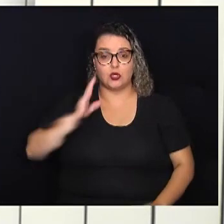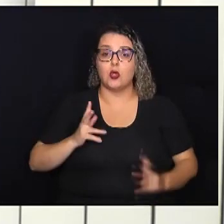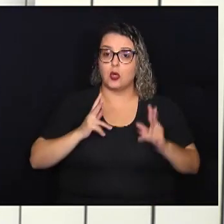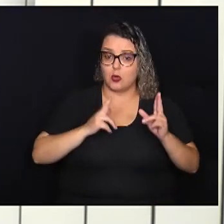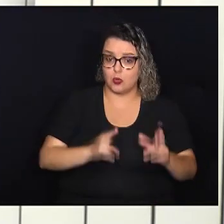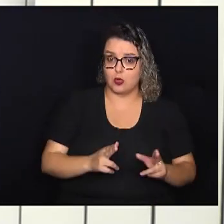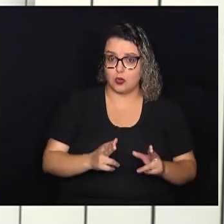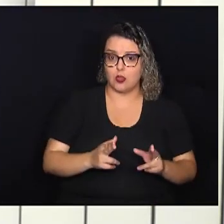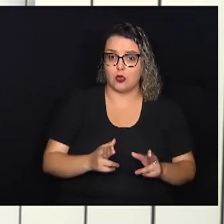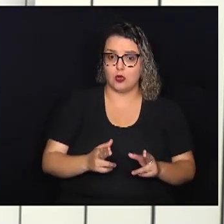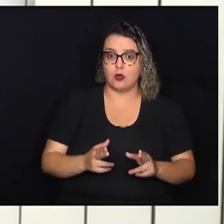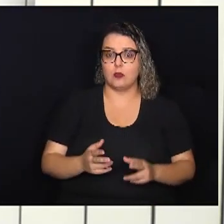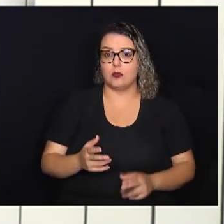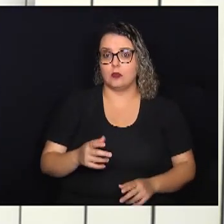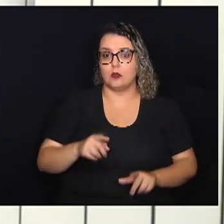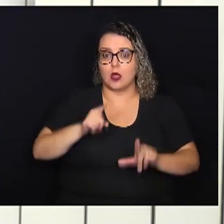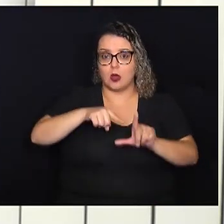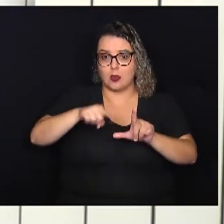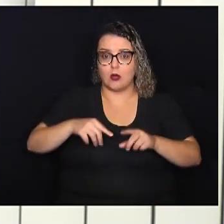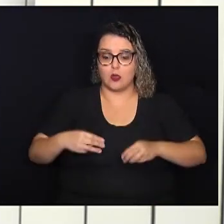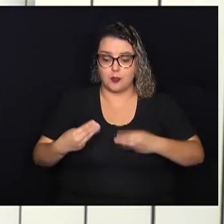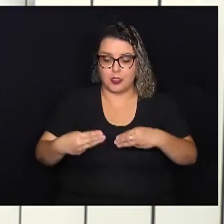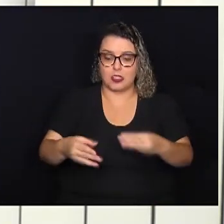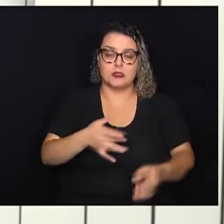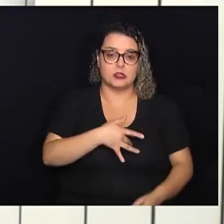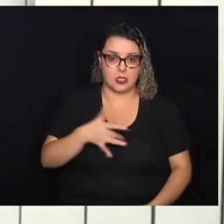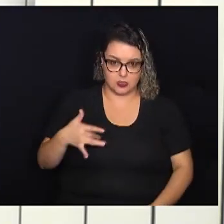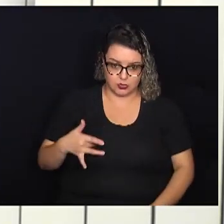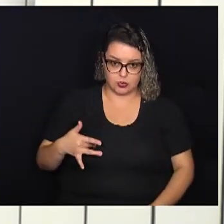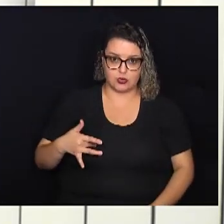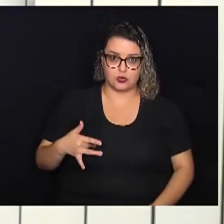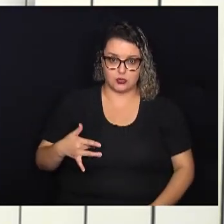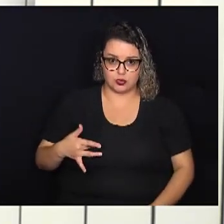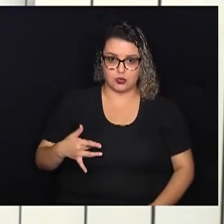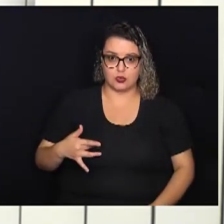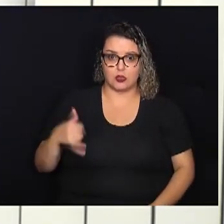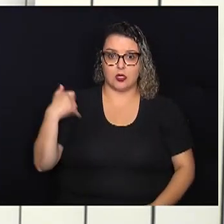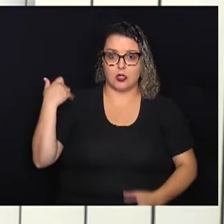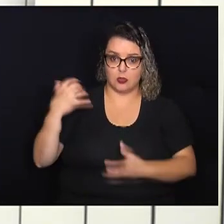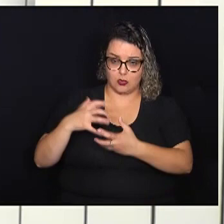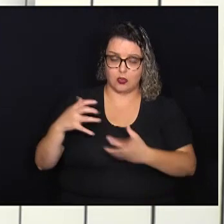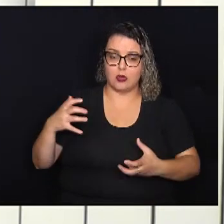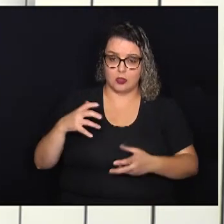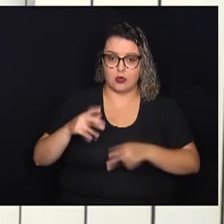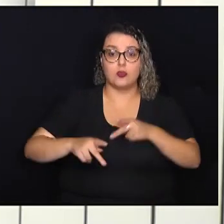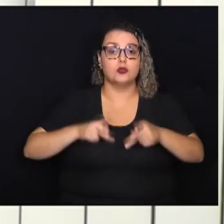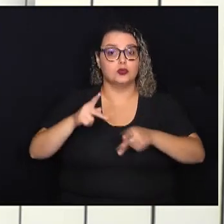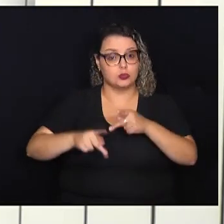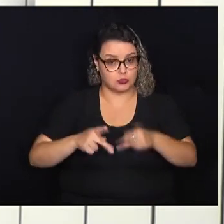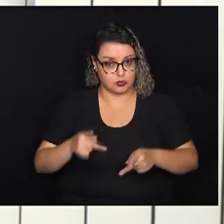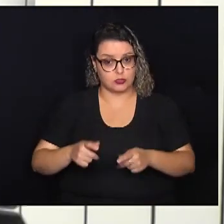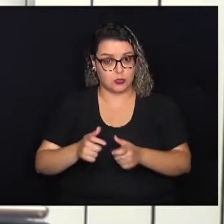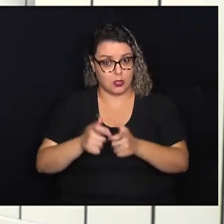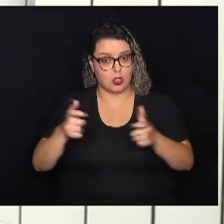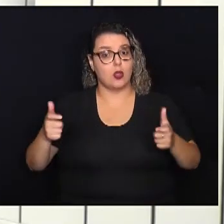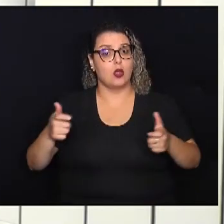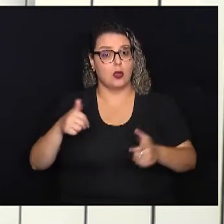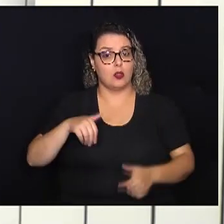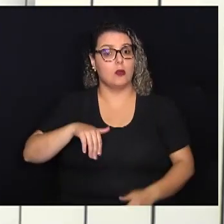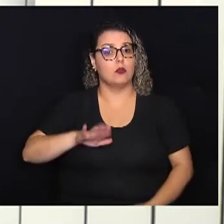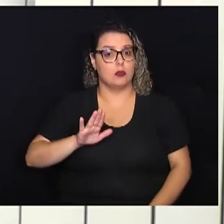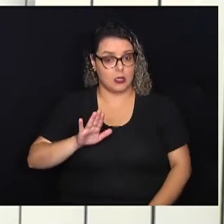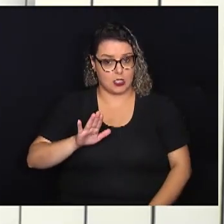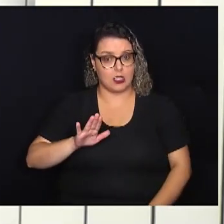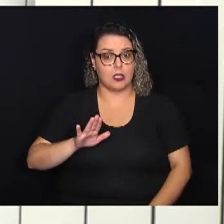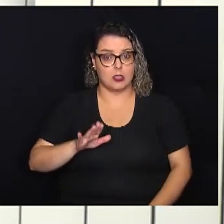uma estimativa do Ministério da Saúde, e com o envelhecimento da população, aumenta ainda cada vez